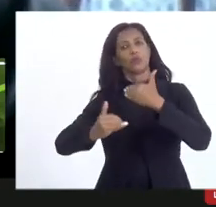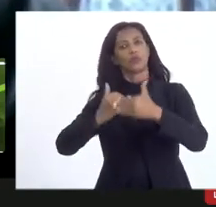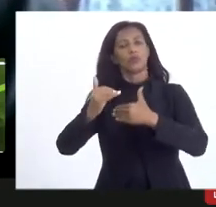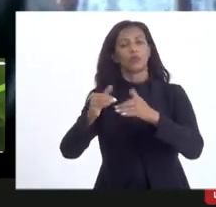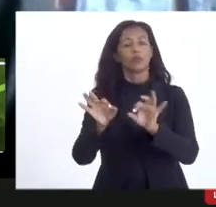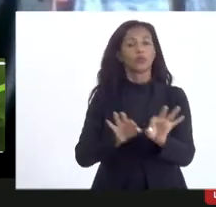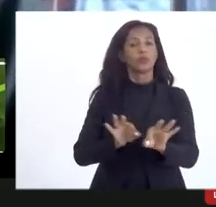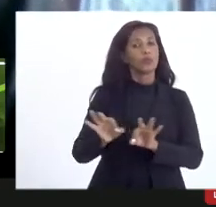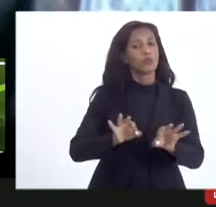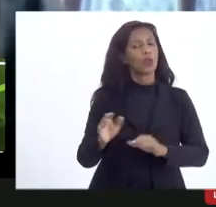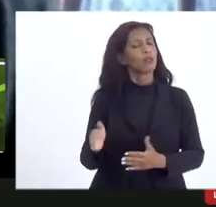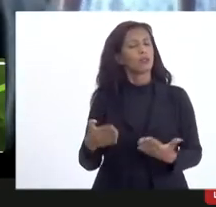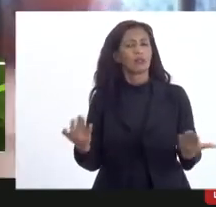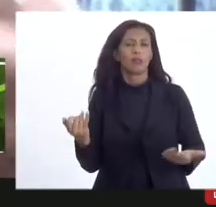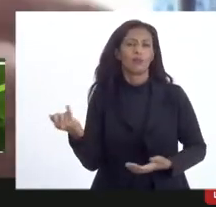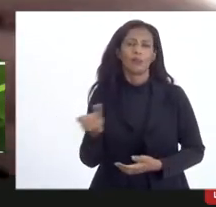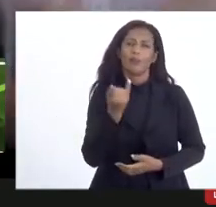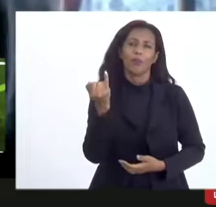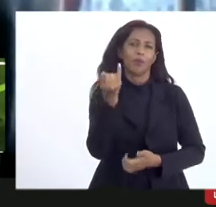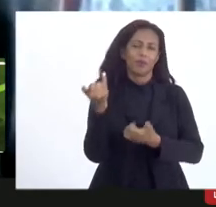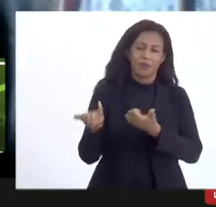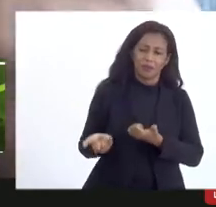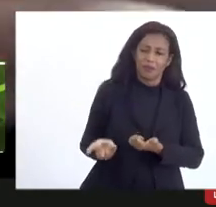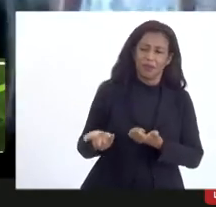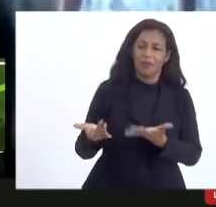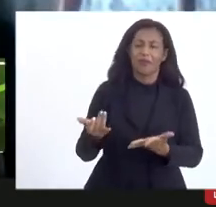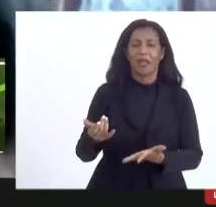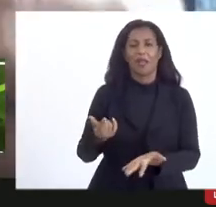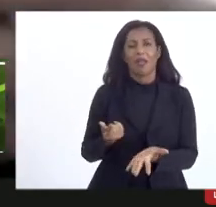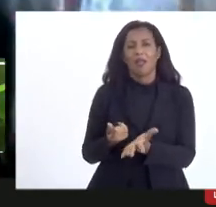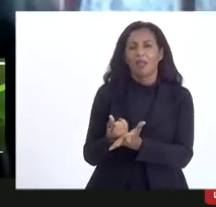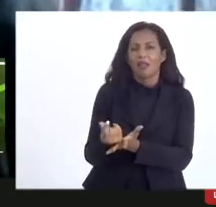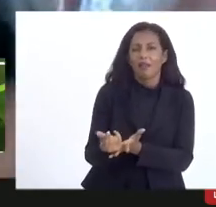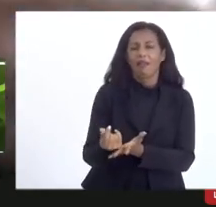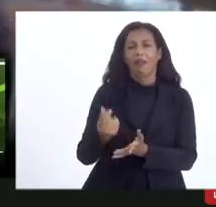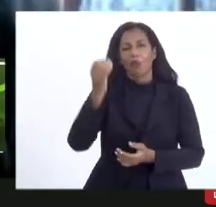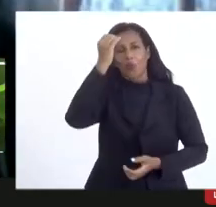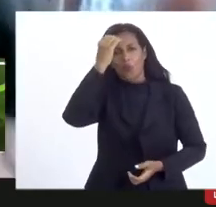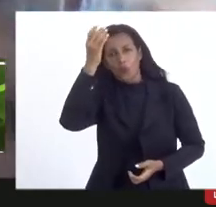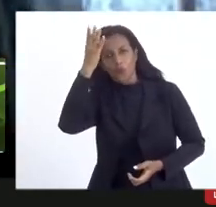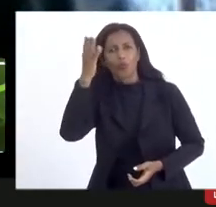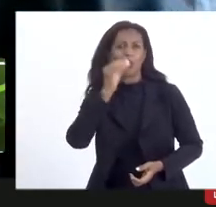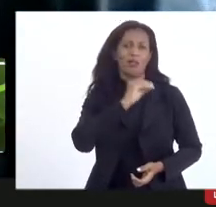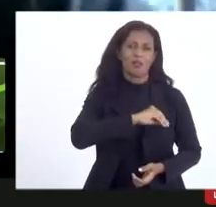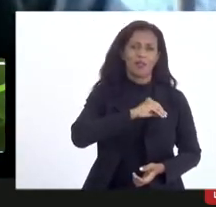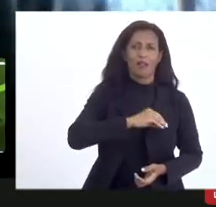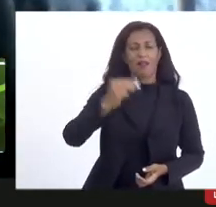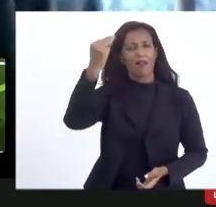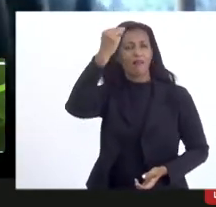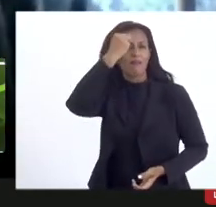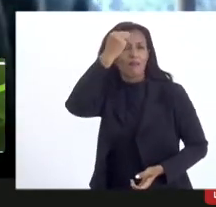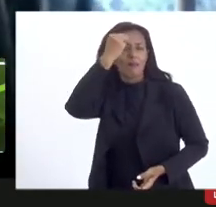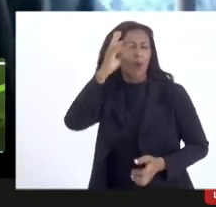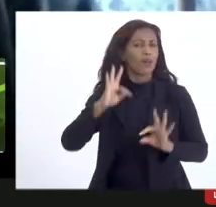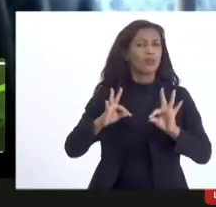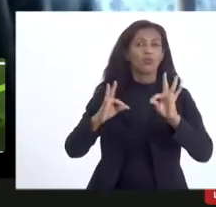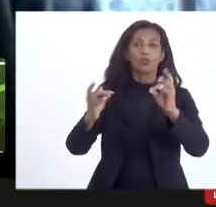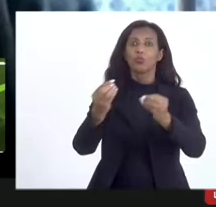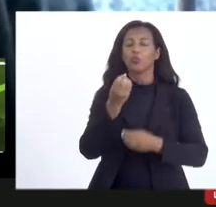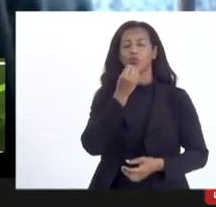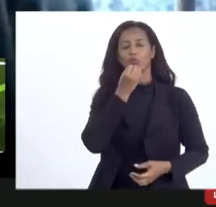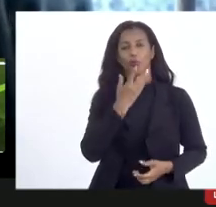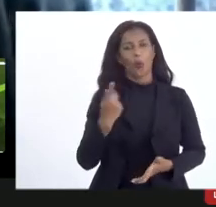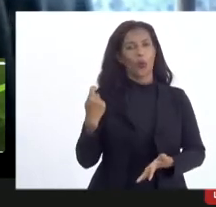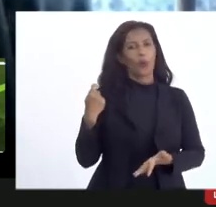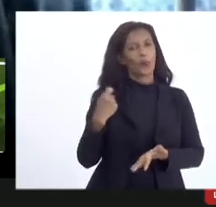projetos tão importantes para gerar renda, emprego, cultura, memória, inserção, tudo de bom, que a gente